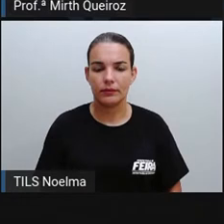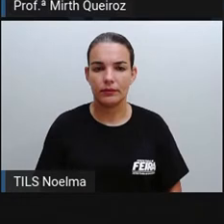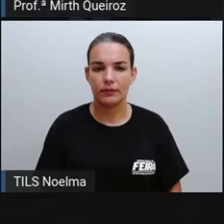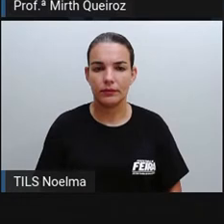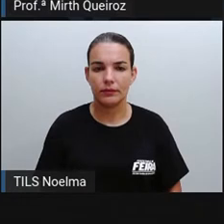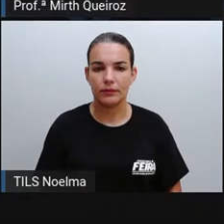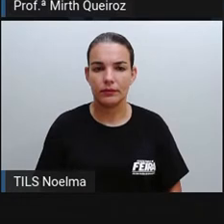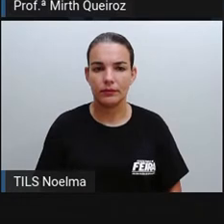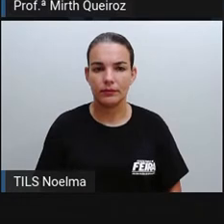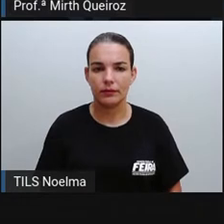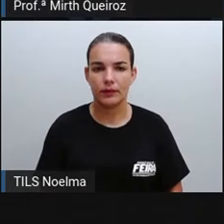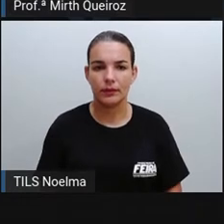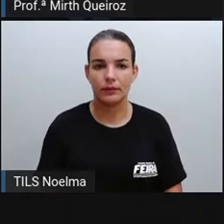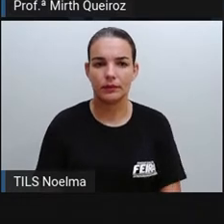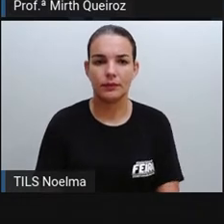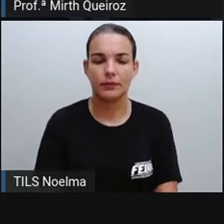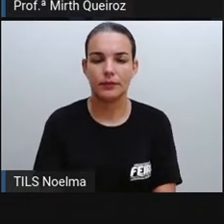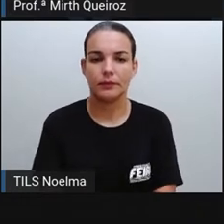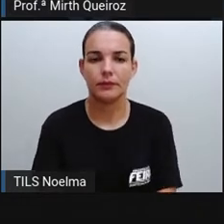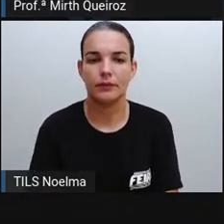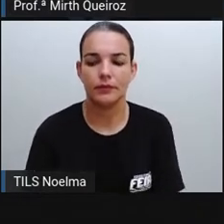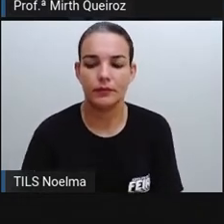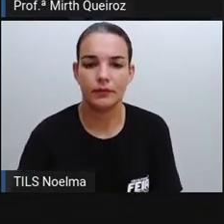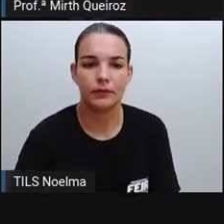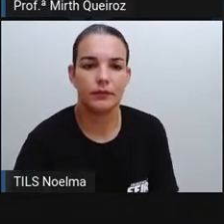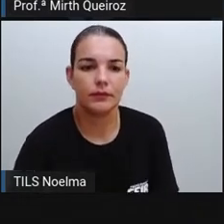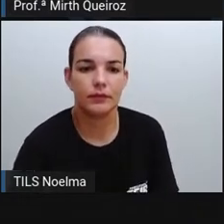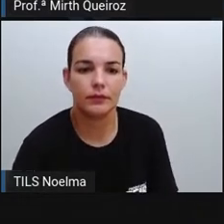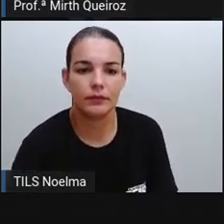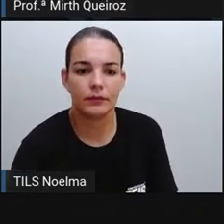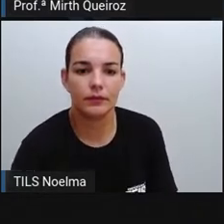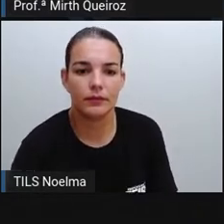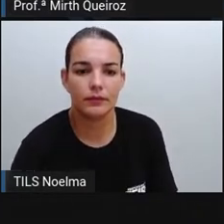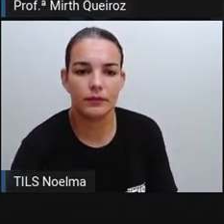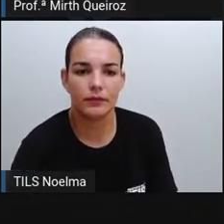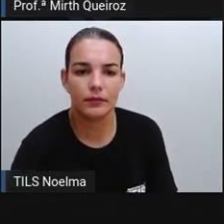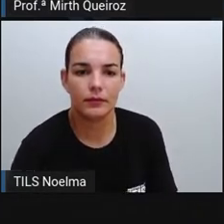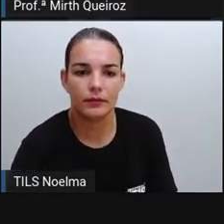hoje, nós iremos aprender sobre os mais diferentes tipos de matéria-prima.